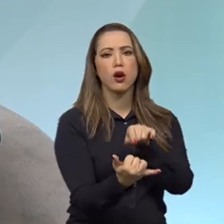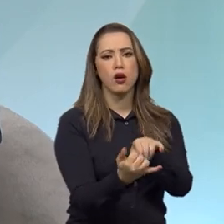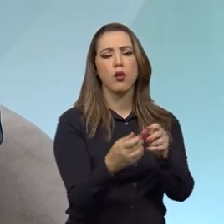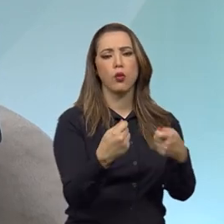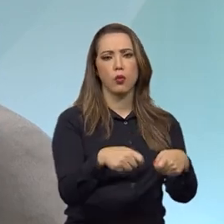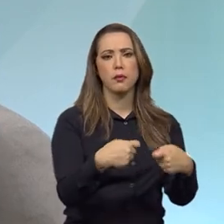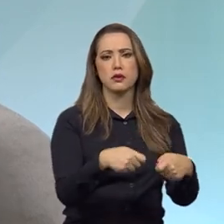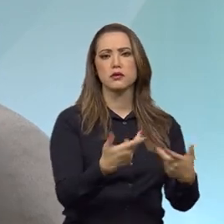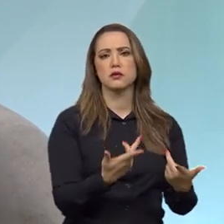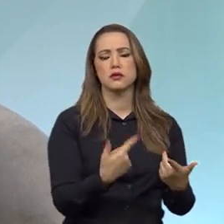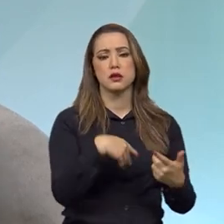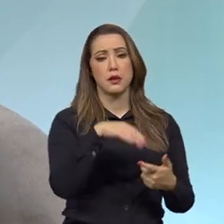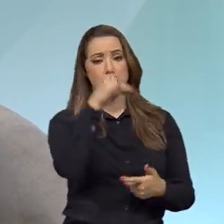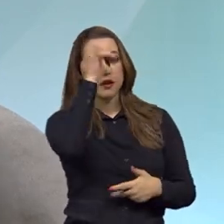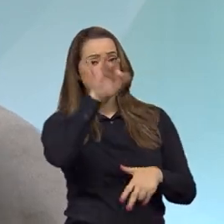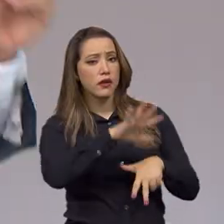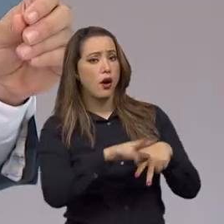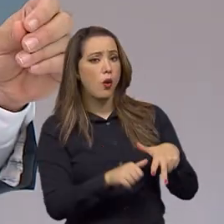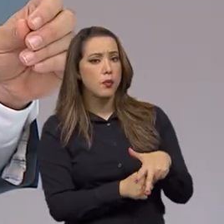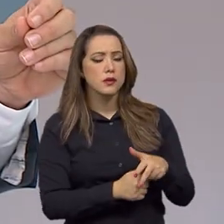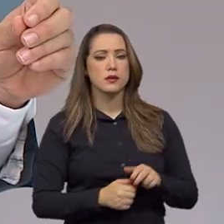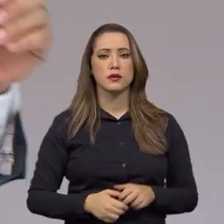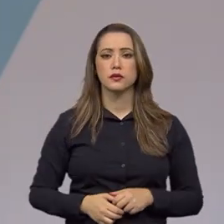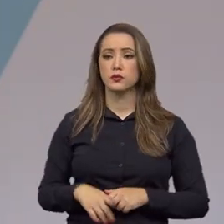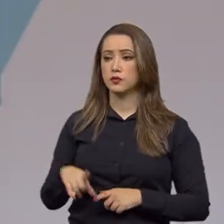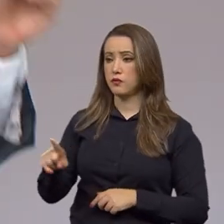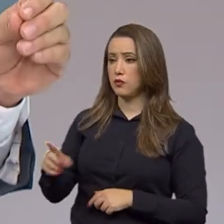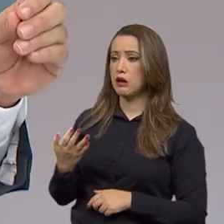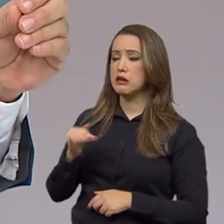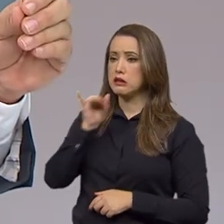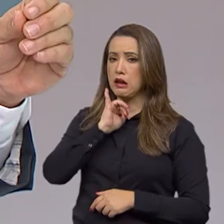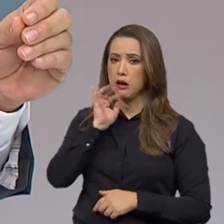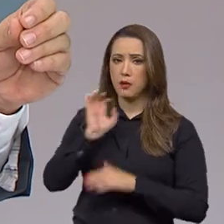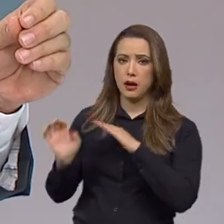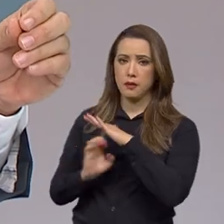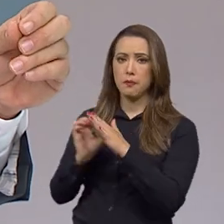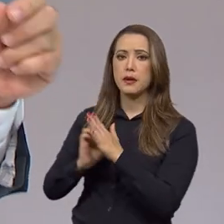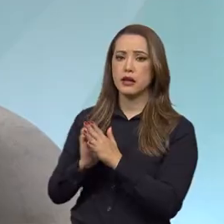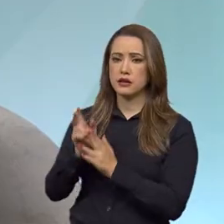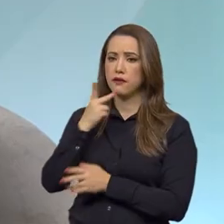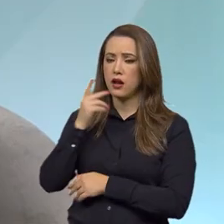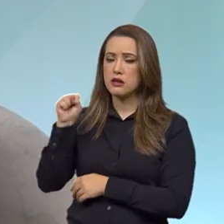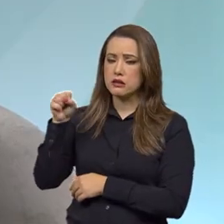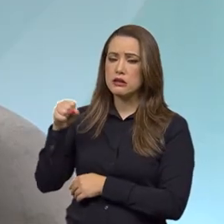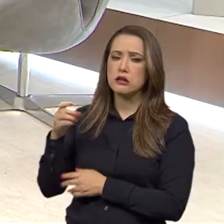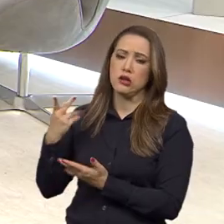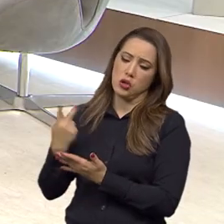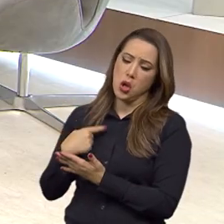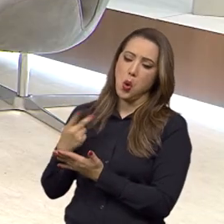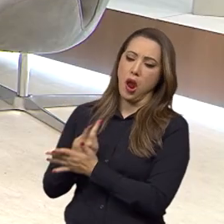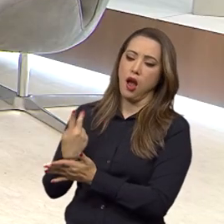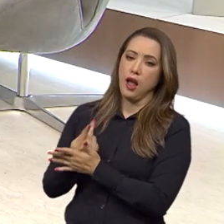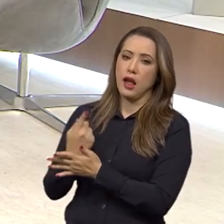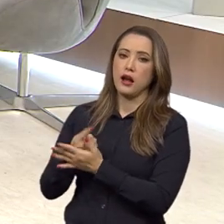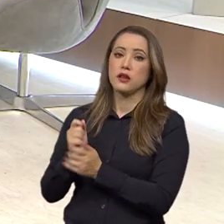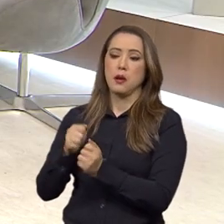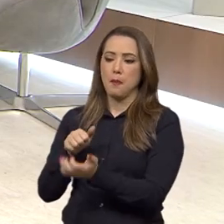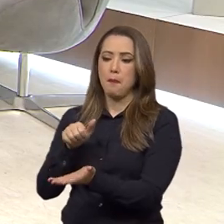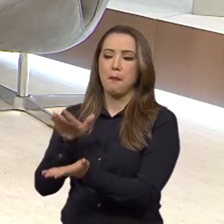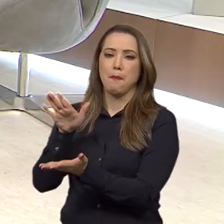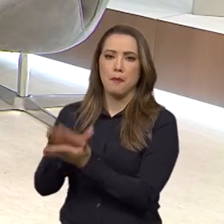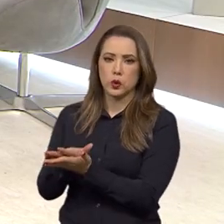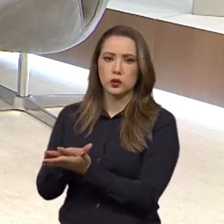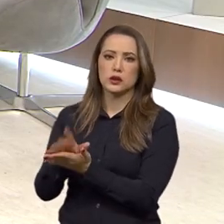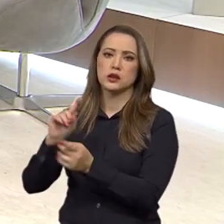essa pauta anticorrupção, por exemplo. empresa admite a culpa, paga uma indenização e pode continuar contratando com